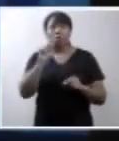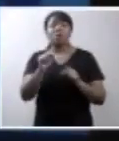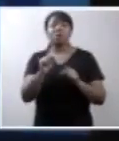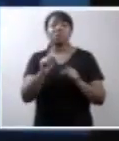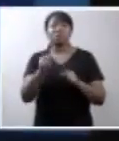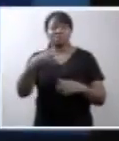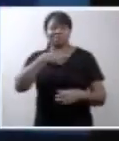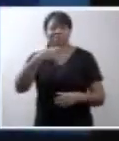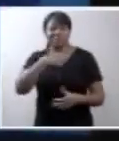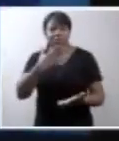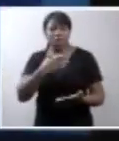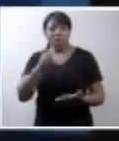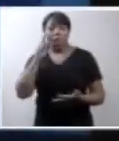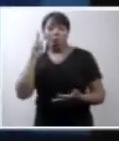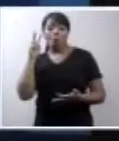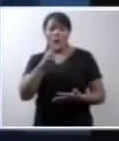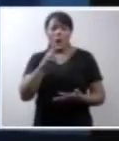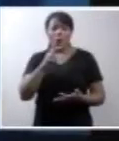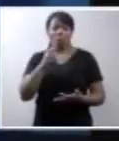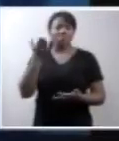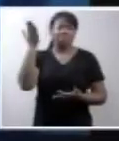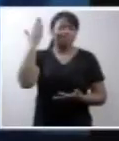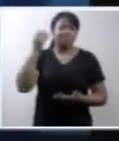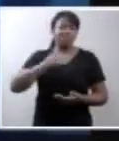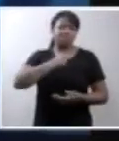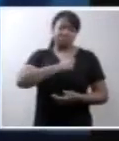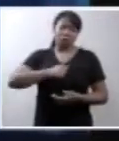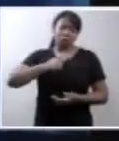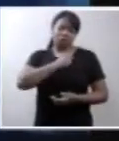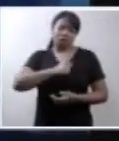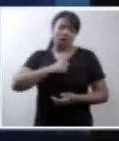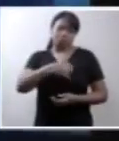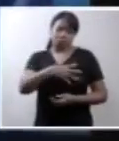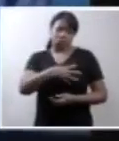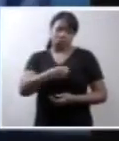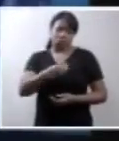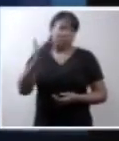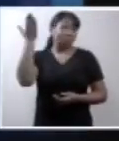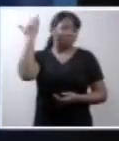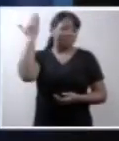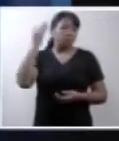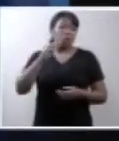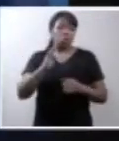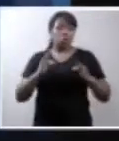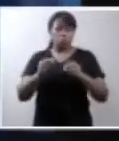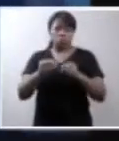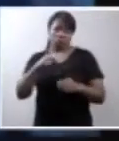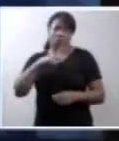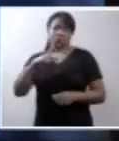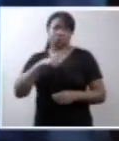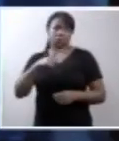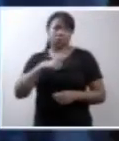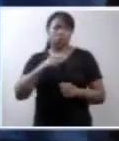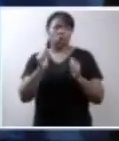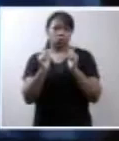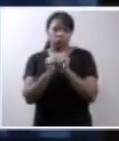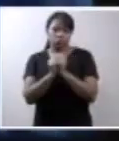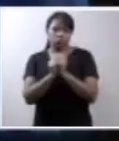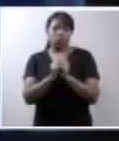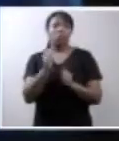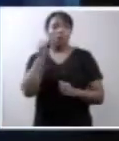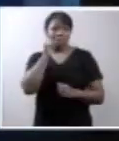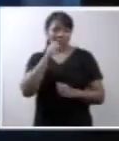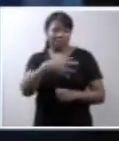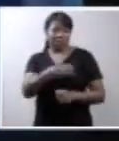Eu olho com saudade, porque é saudade de um filho. Tudo que eu tenho com Nicole era o meu